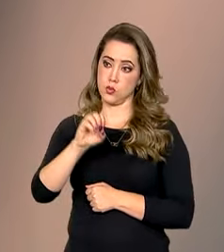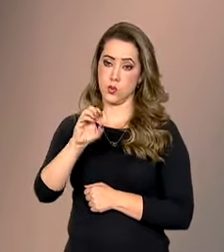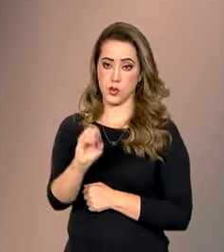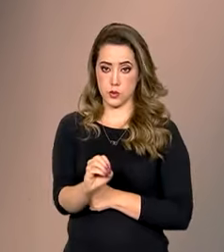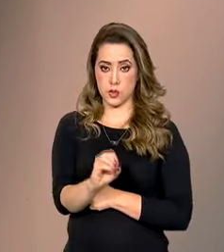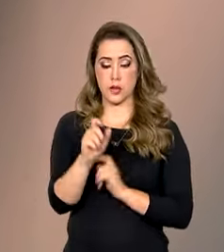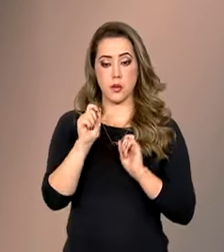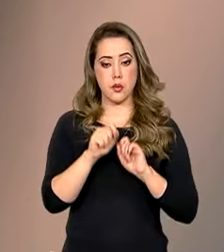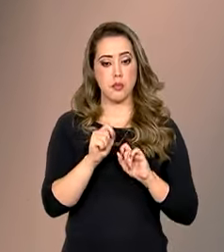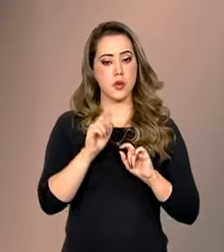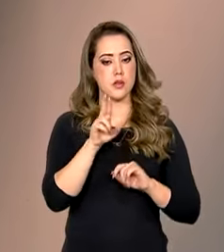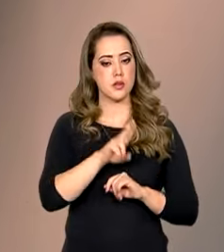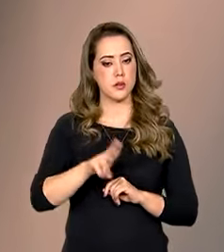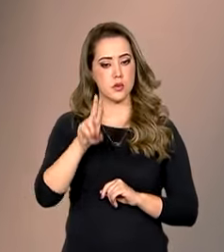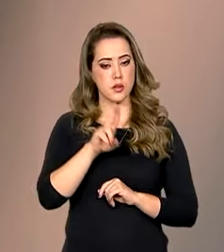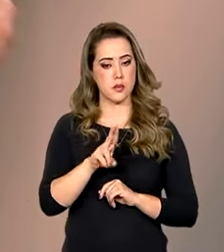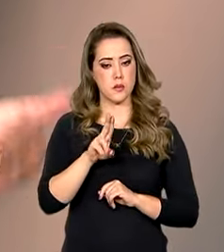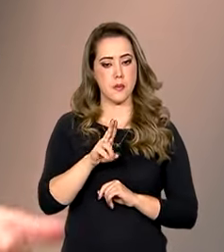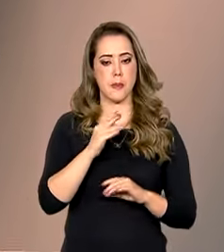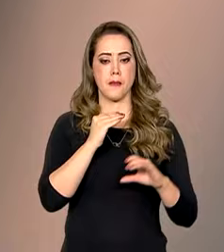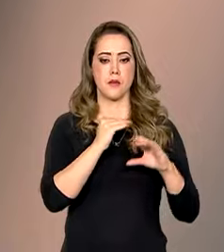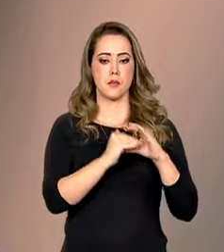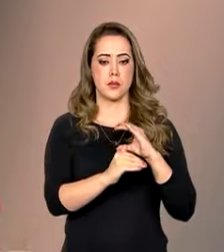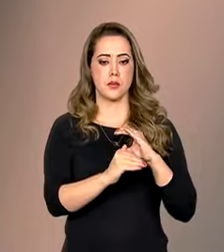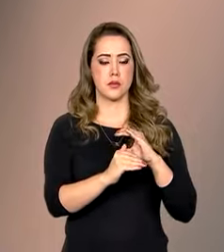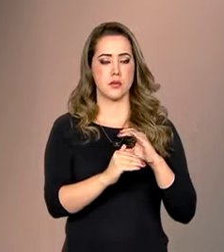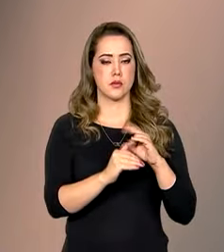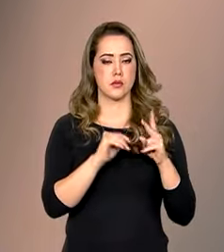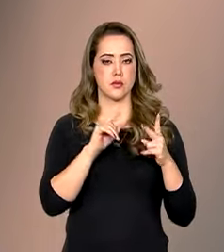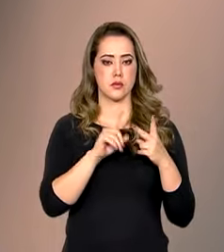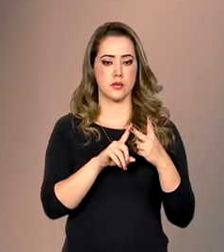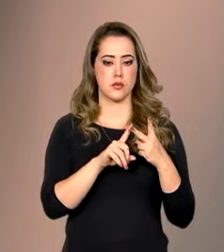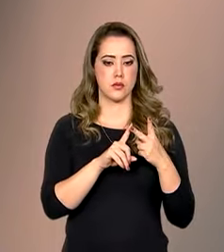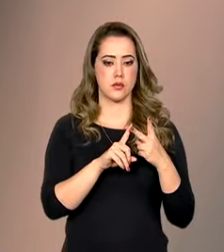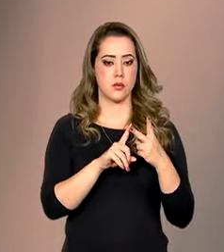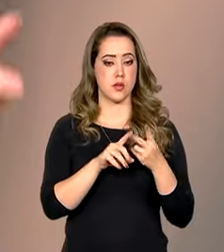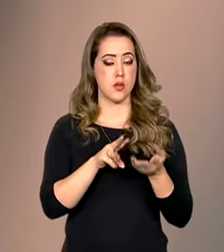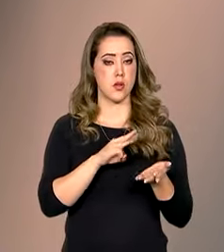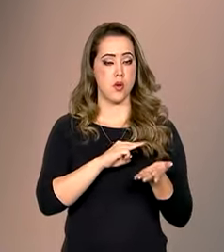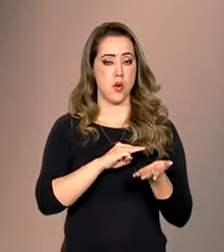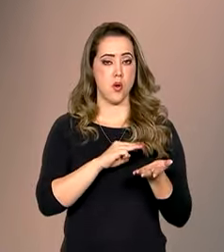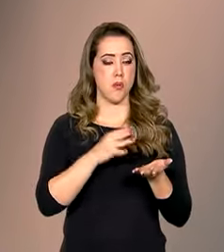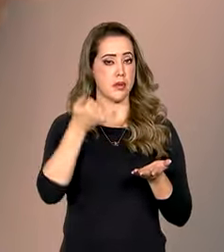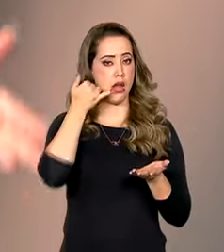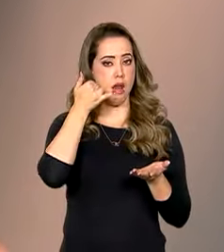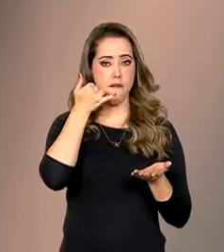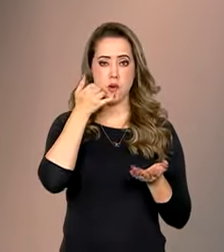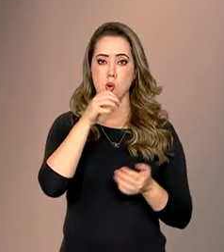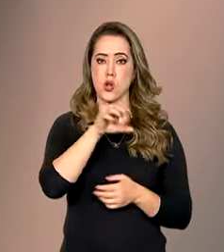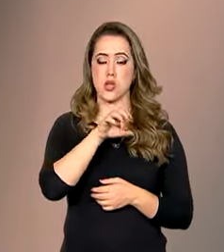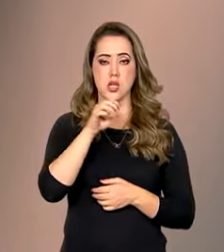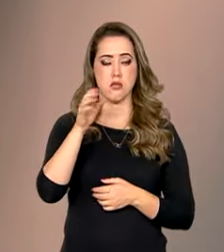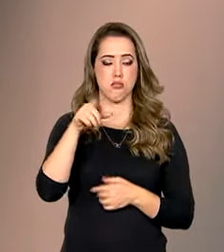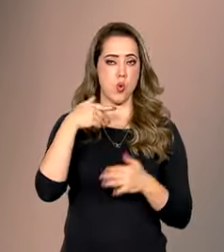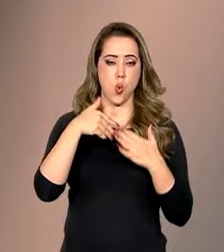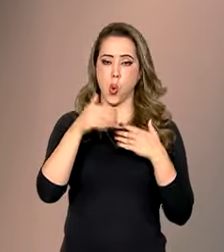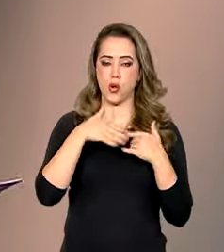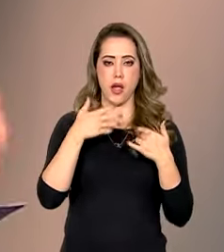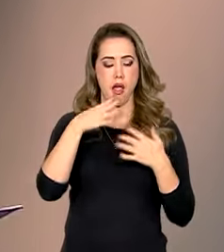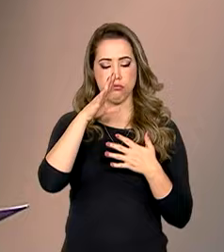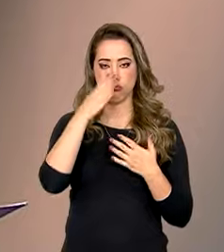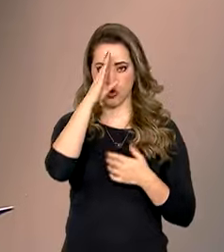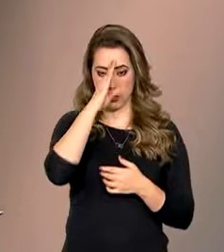que pode ser acessado por e-mail, que pode ser acessado por telefone público e por celular, nós